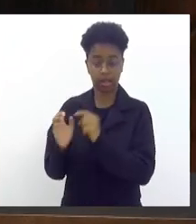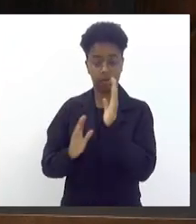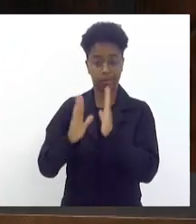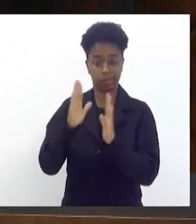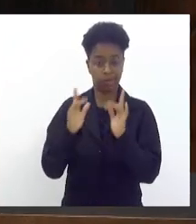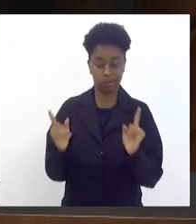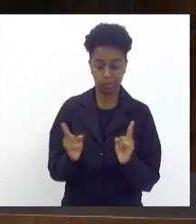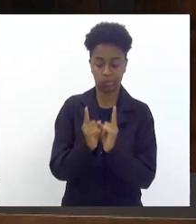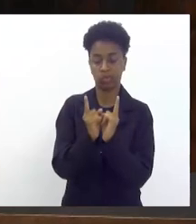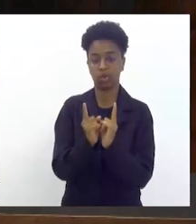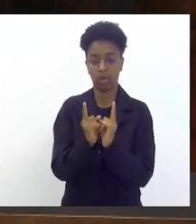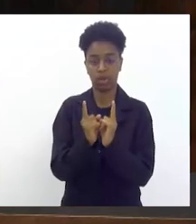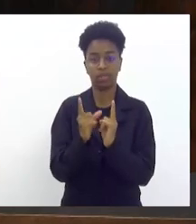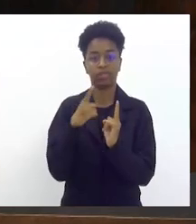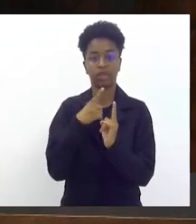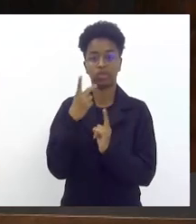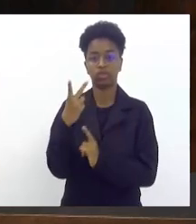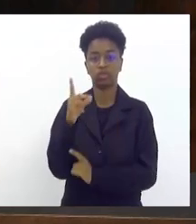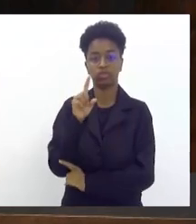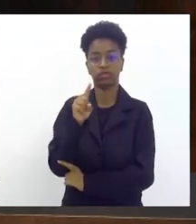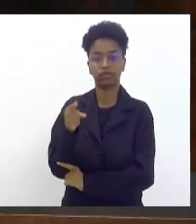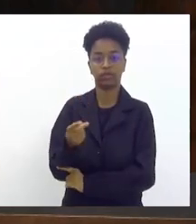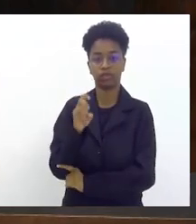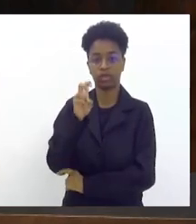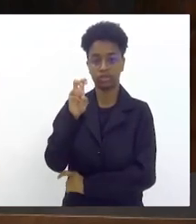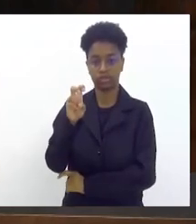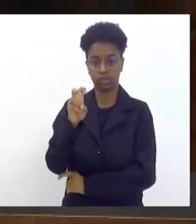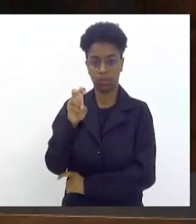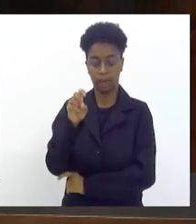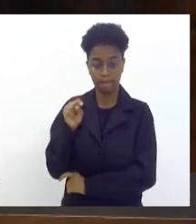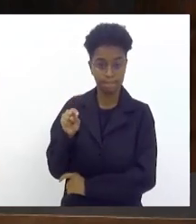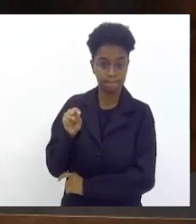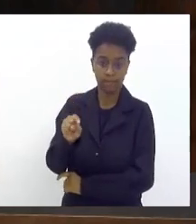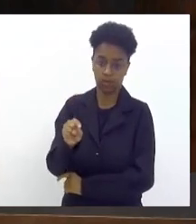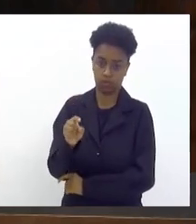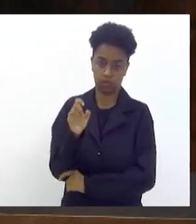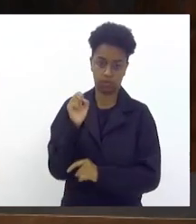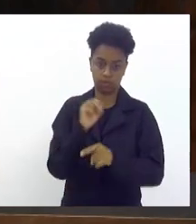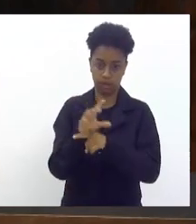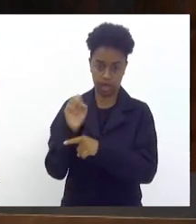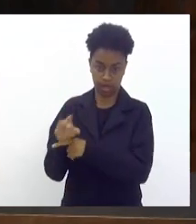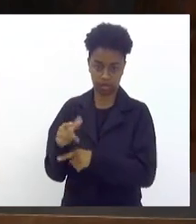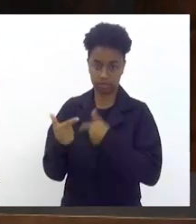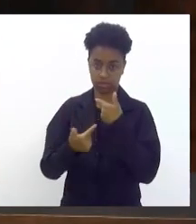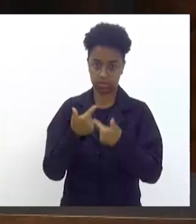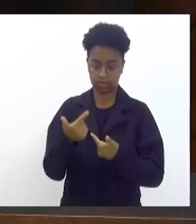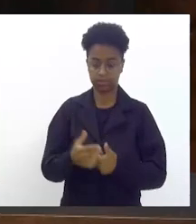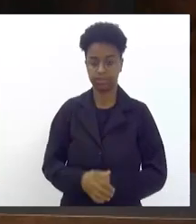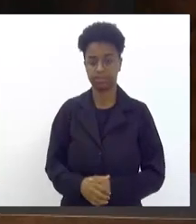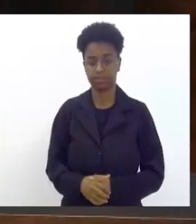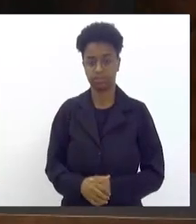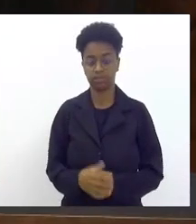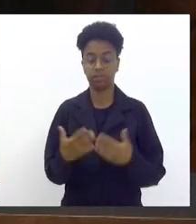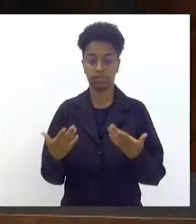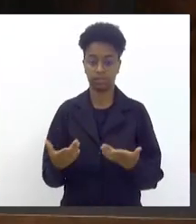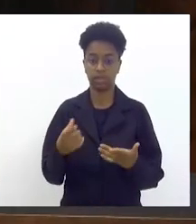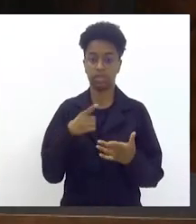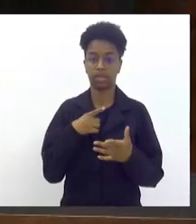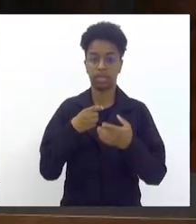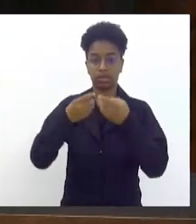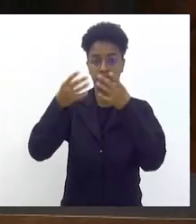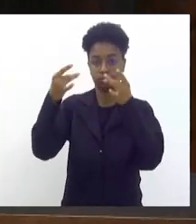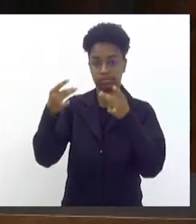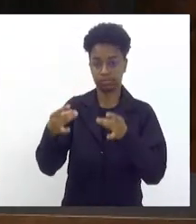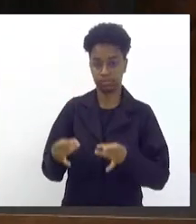Carnaval foi de 2,6 mil vagas de emprego. Então, estão aqui as justificativas